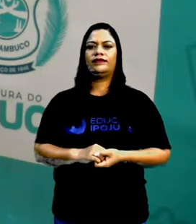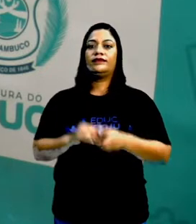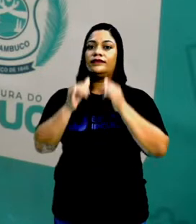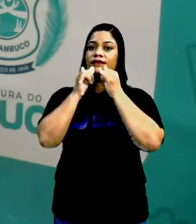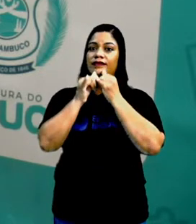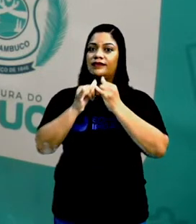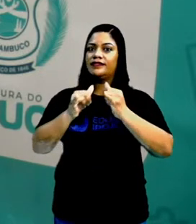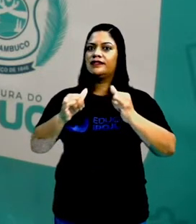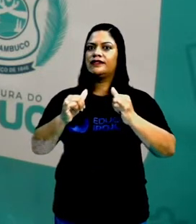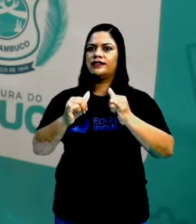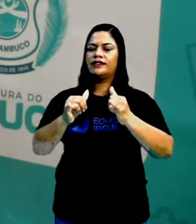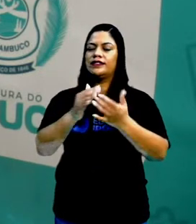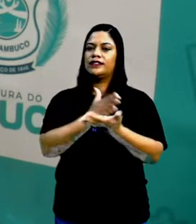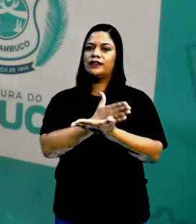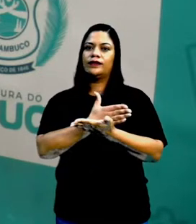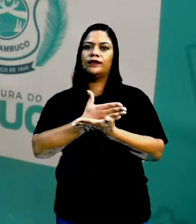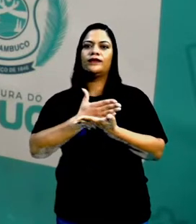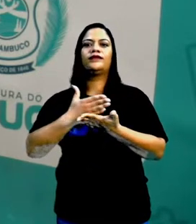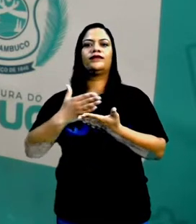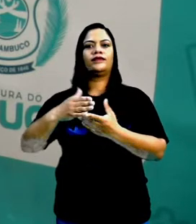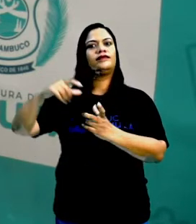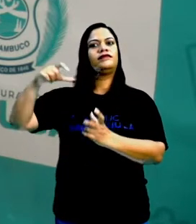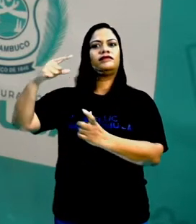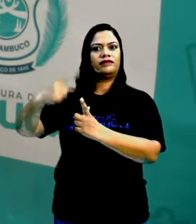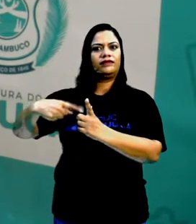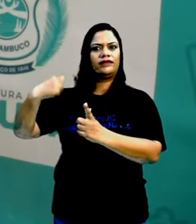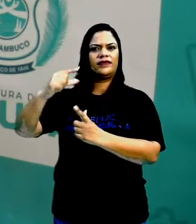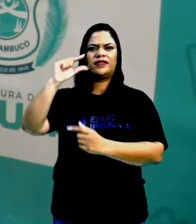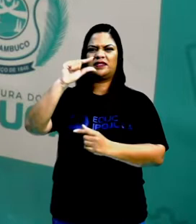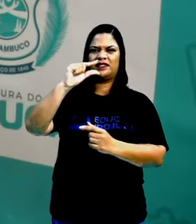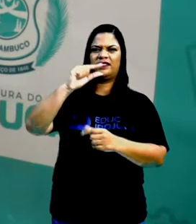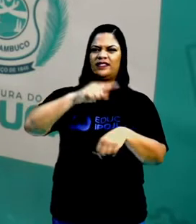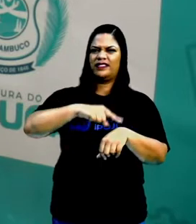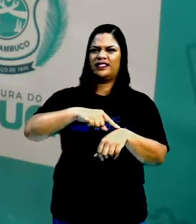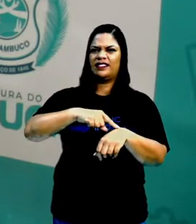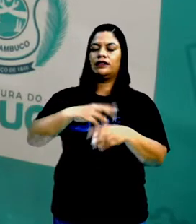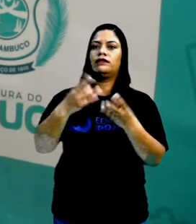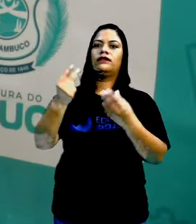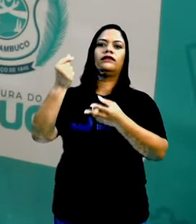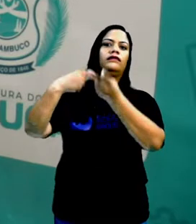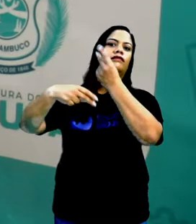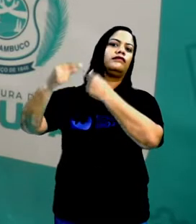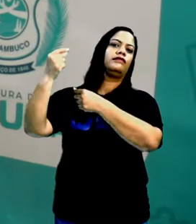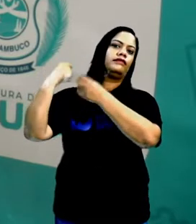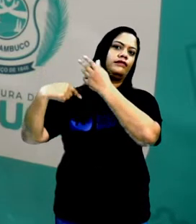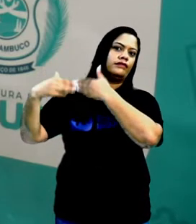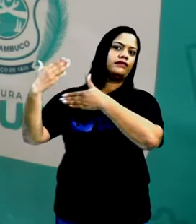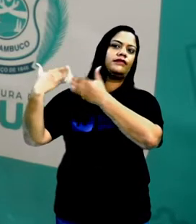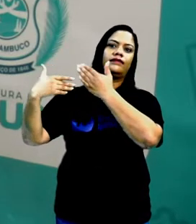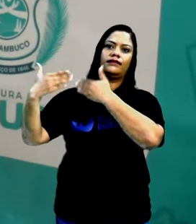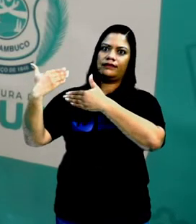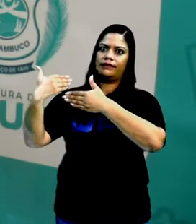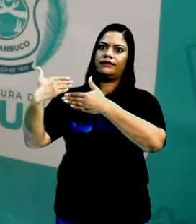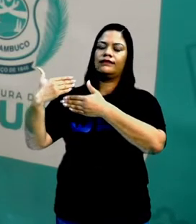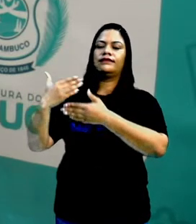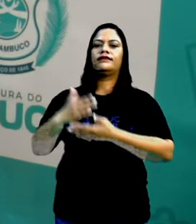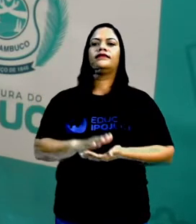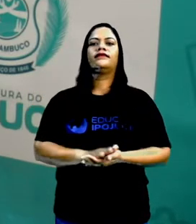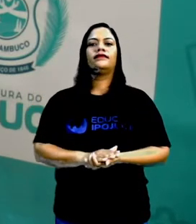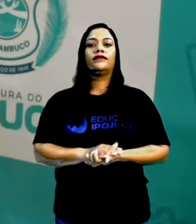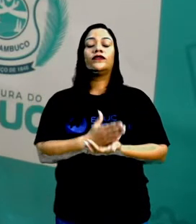De quando foi criada aí essa roda Faz pouco tempo? Não Faz muito Eles começaram a usar materiais como